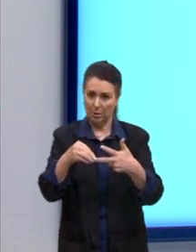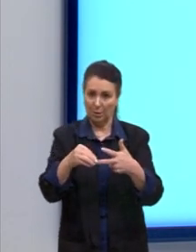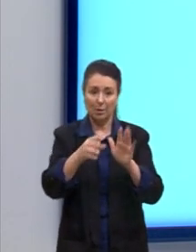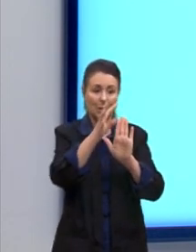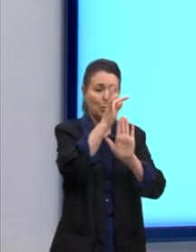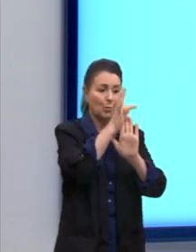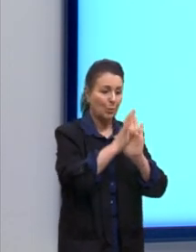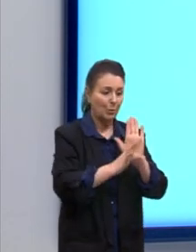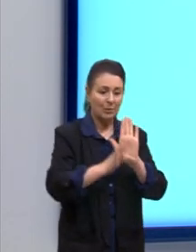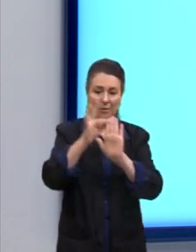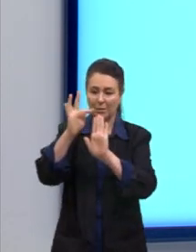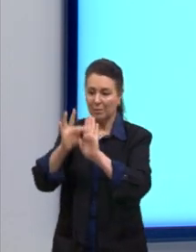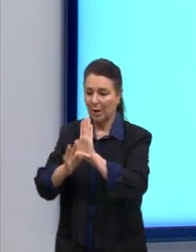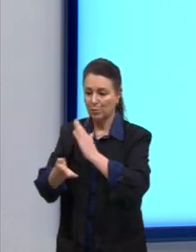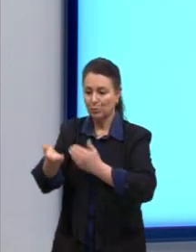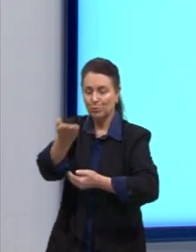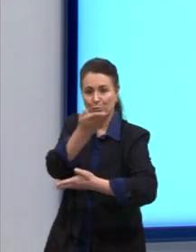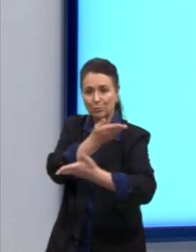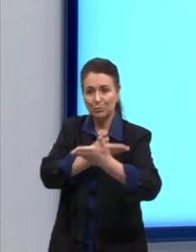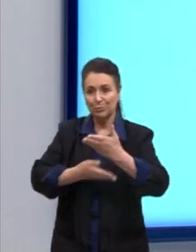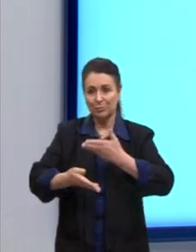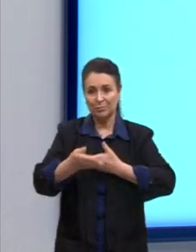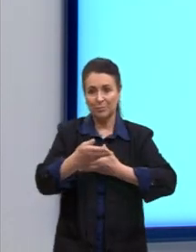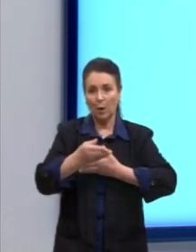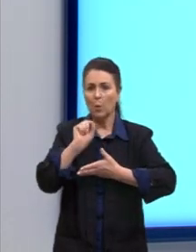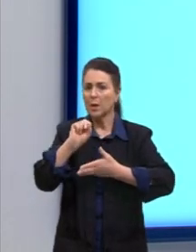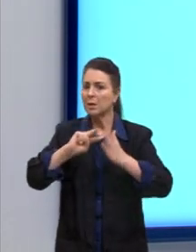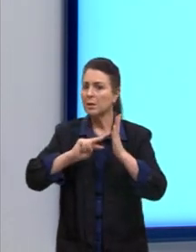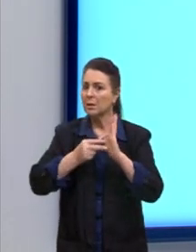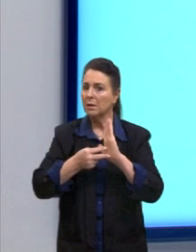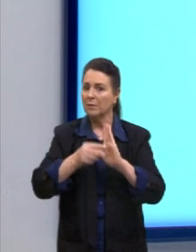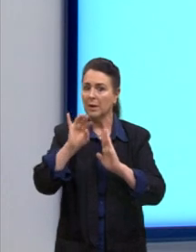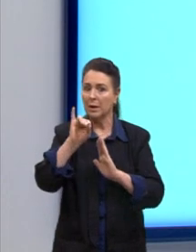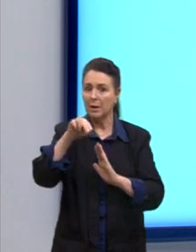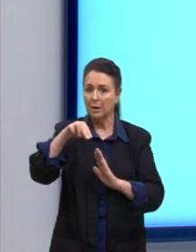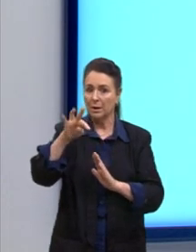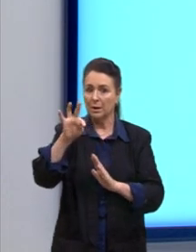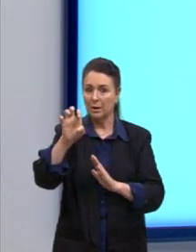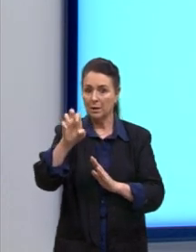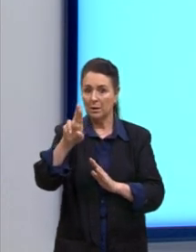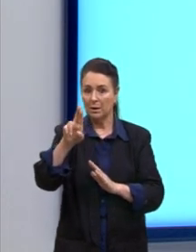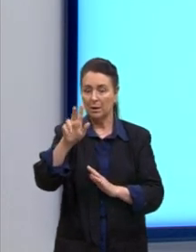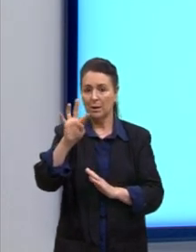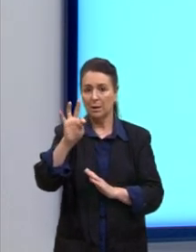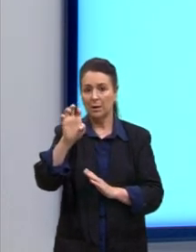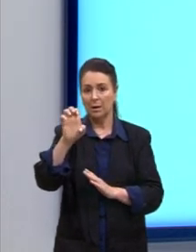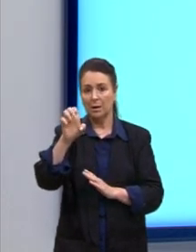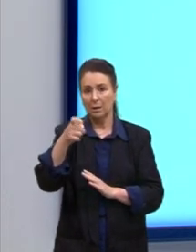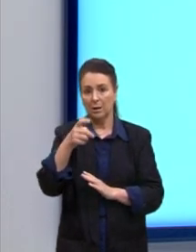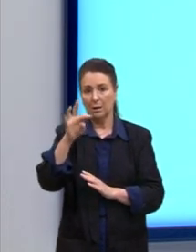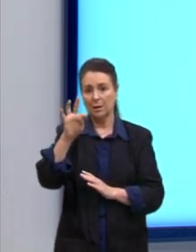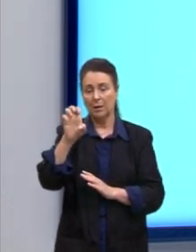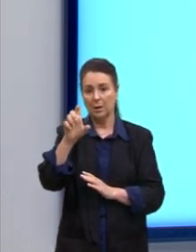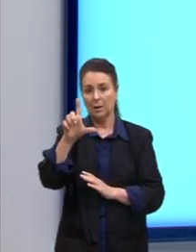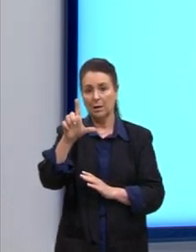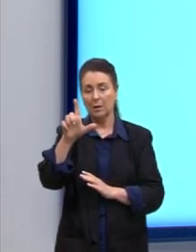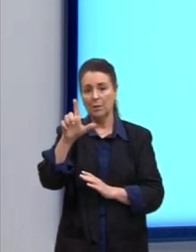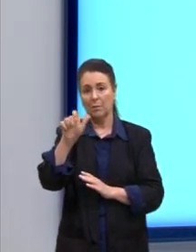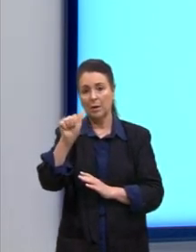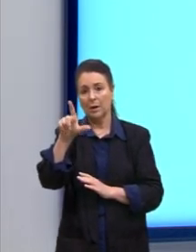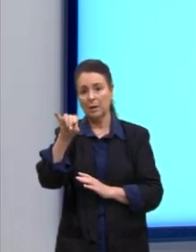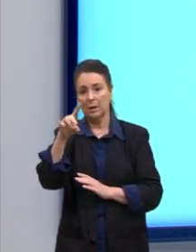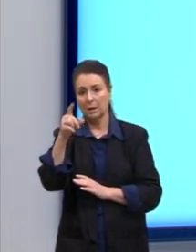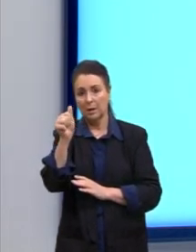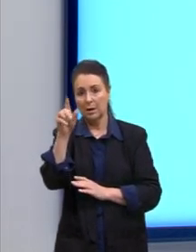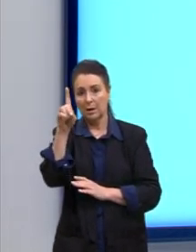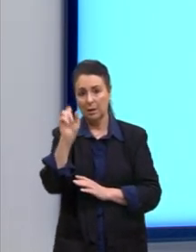intertextualidade. O que é isso? A relação entre dois ou mais